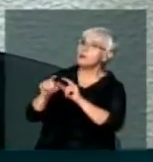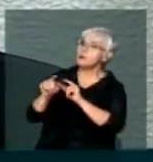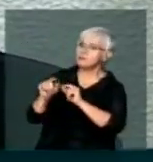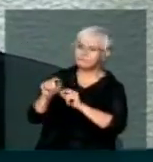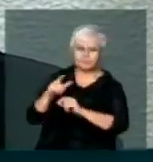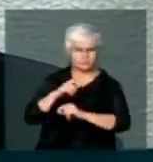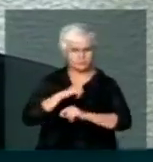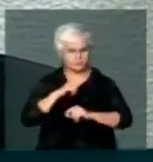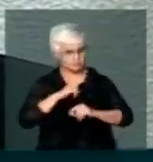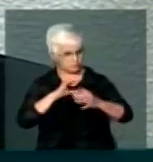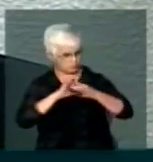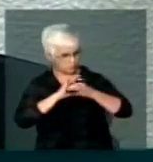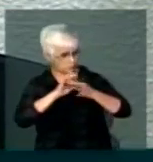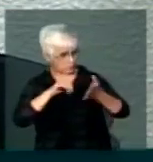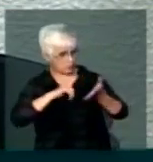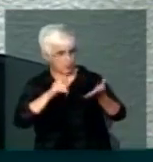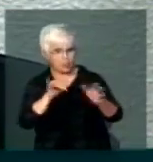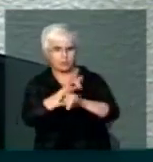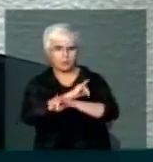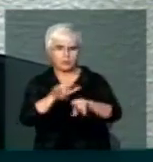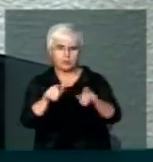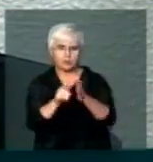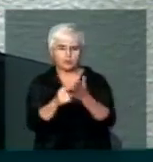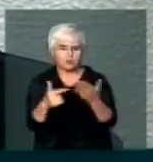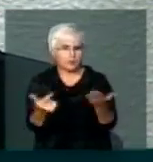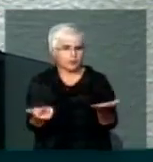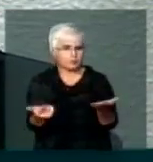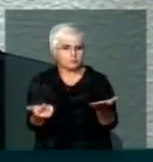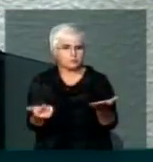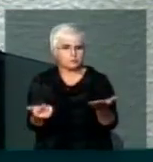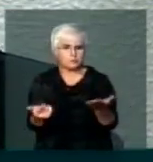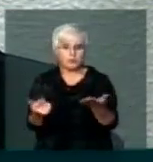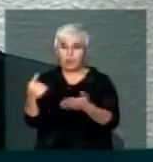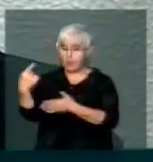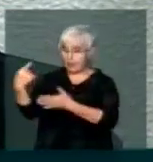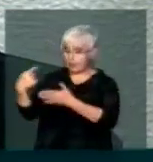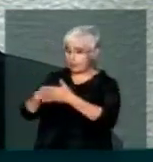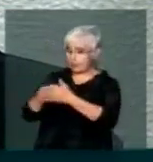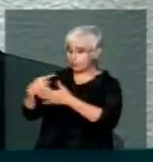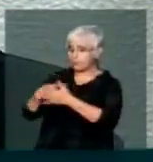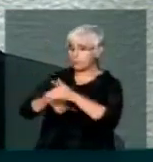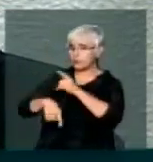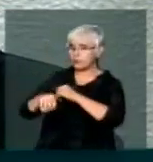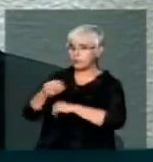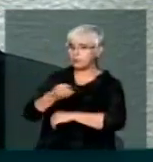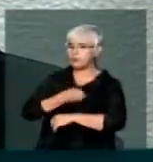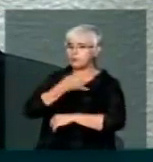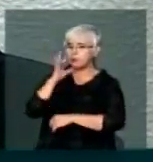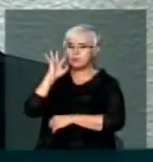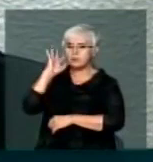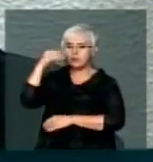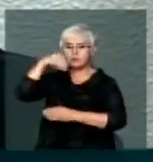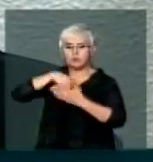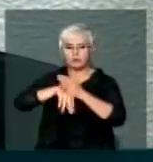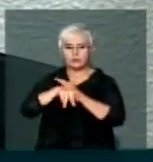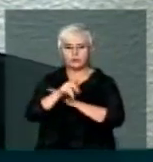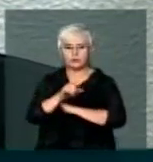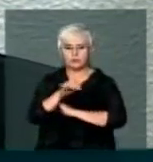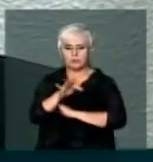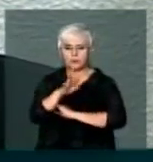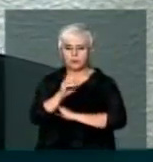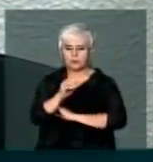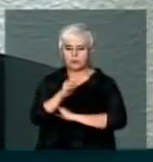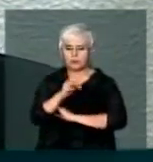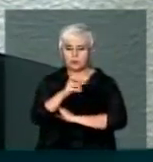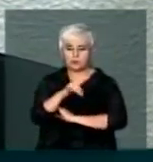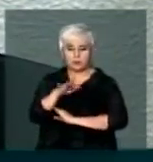Isso está disponível Inclusive saiu até publicado no jornal Pergunta sobre os níveis de decisão da Petrobras Que